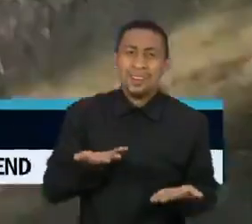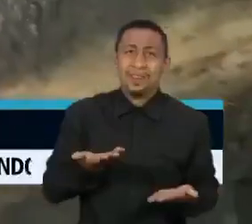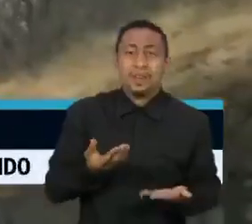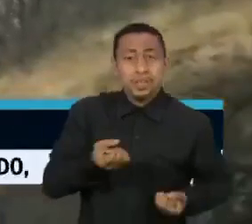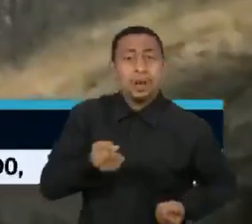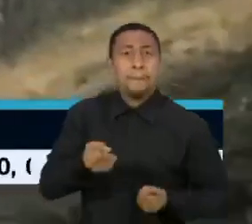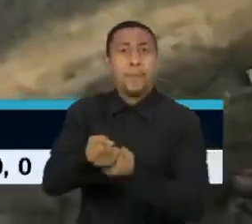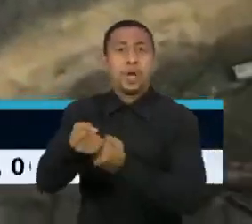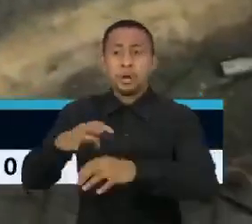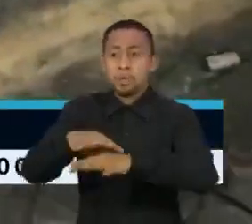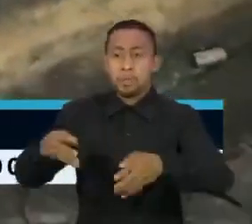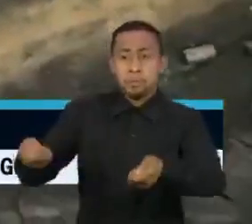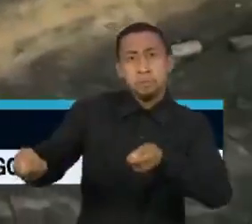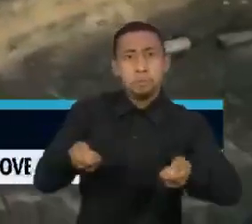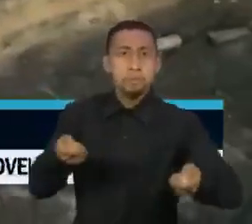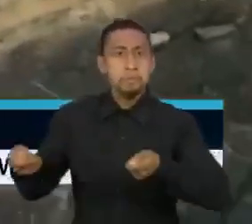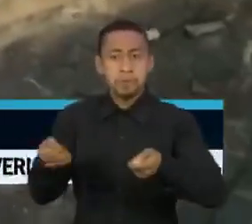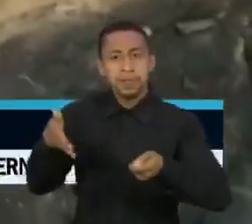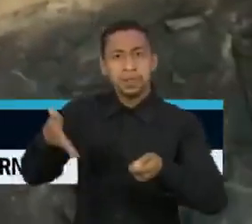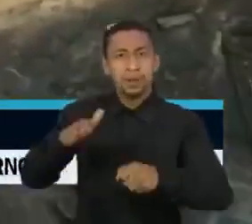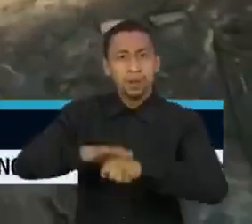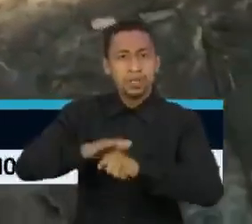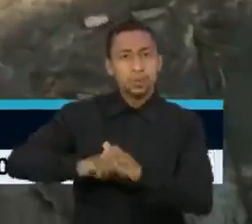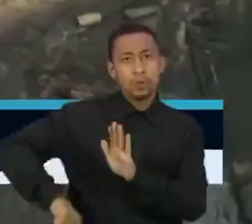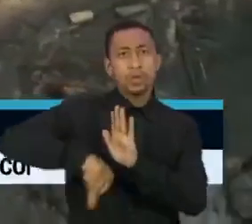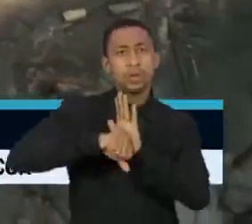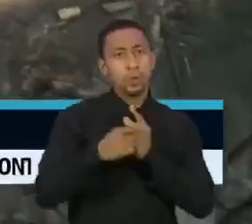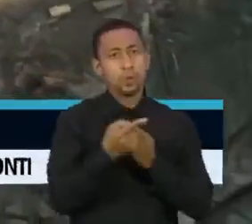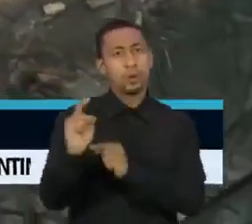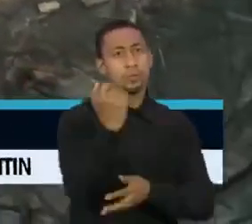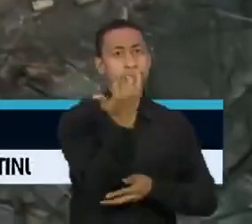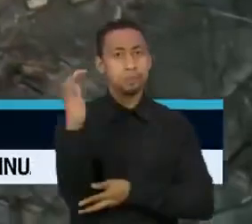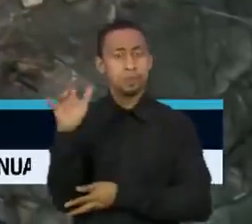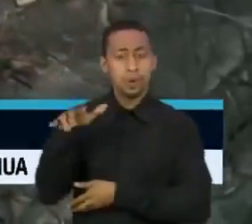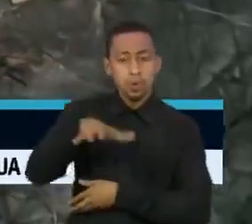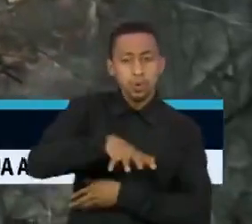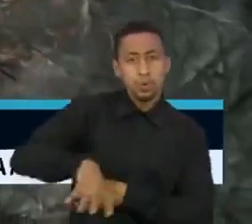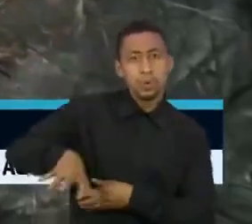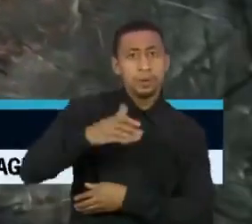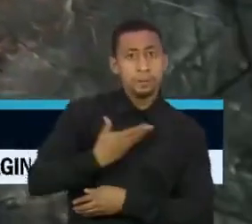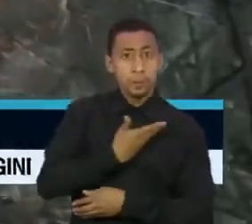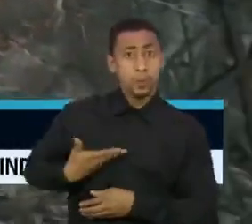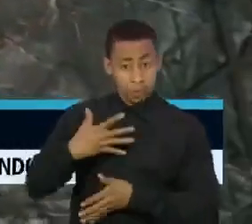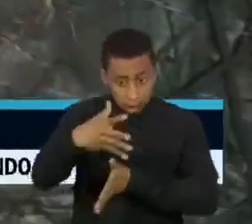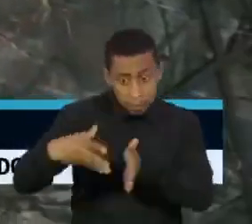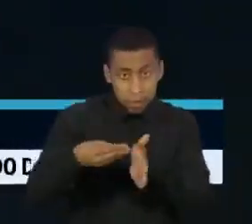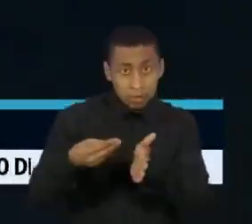ou seja, beneficiar quem comete crime ambiental em áreas públicas na Amazônia brasileira.